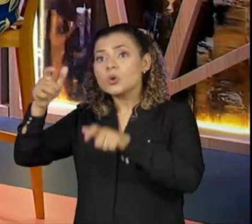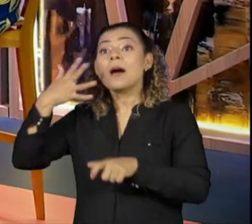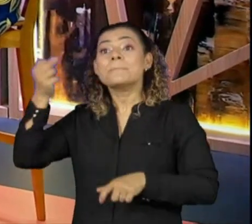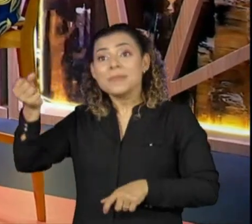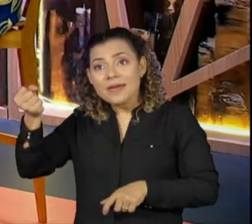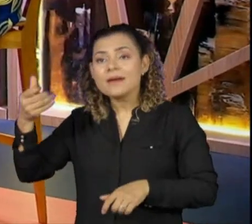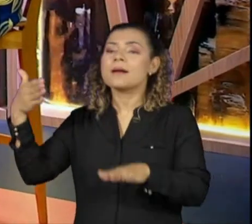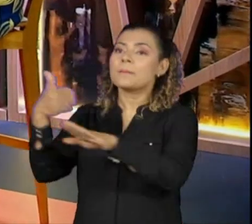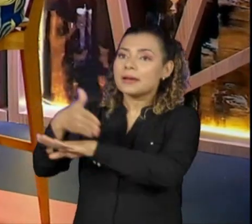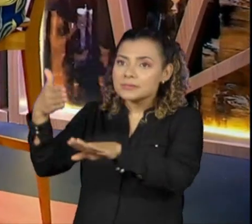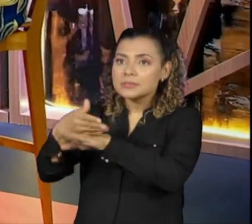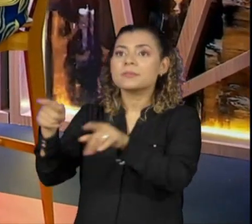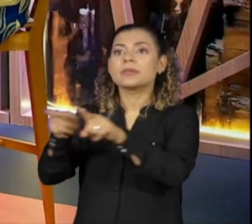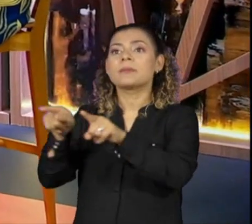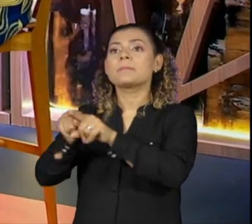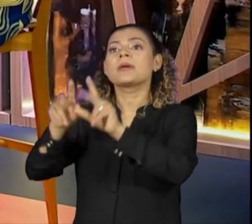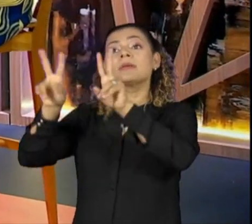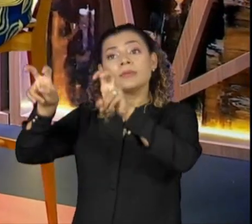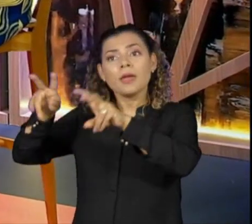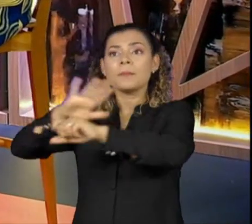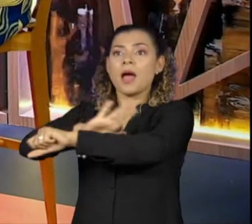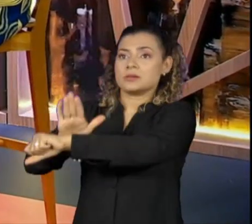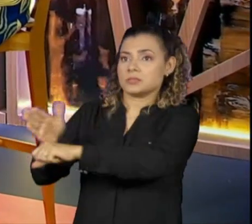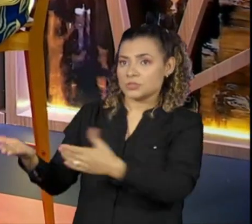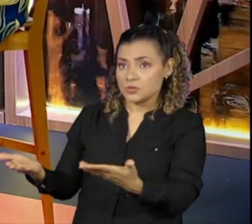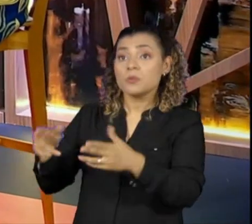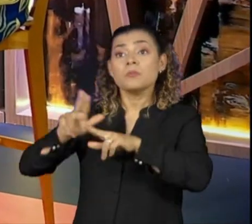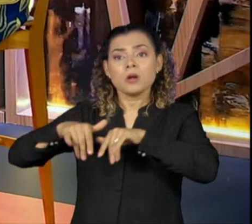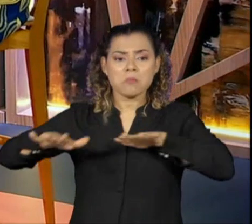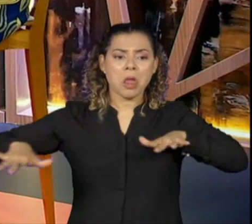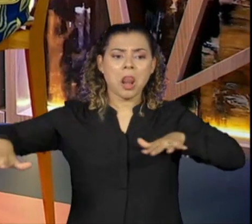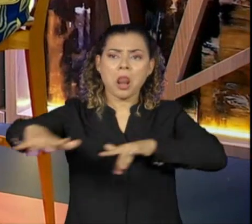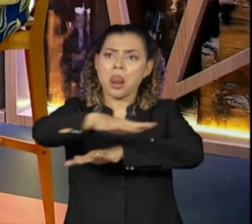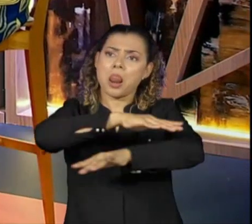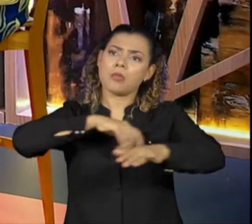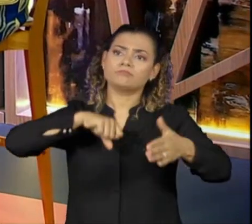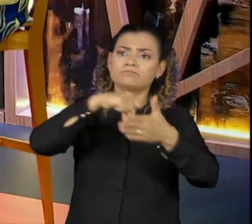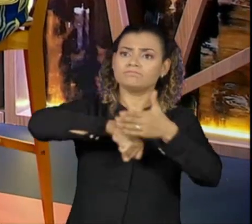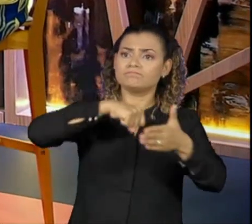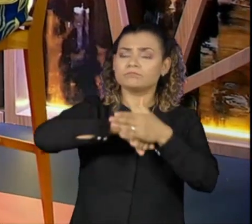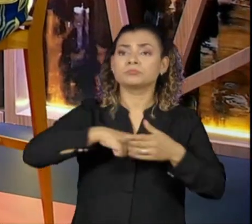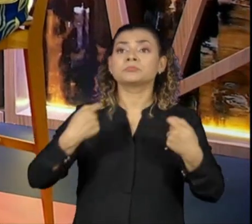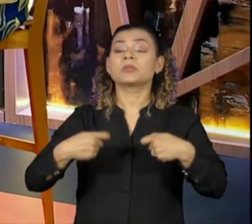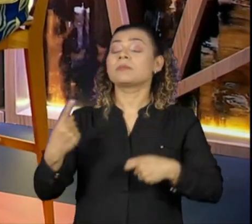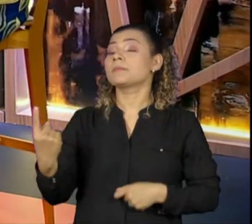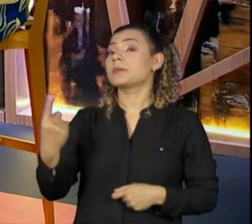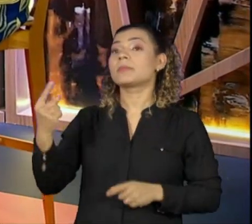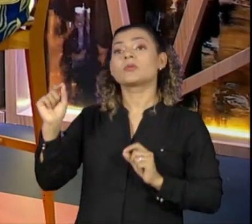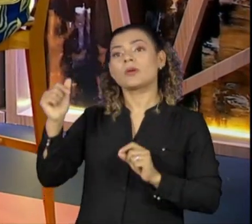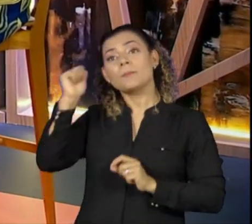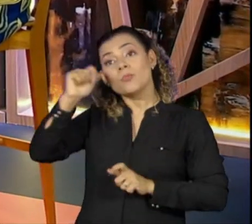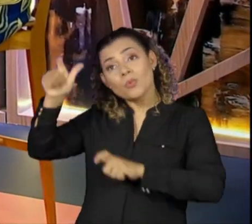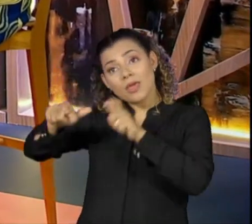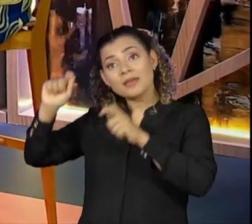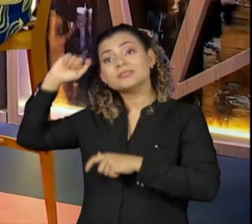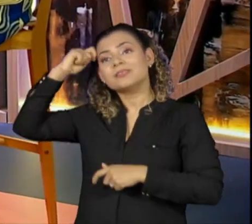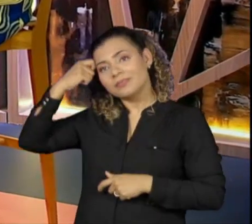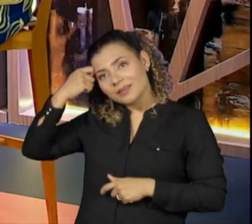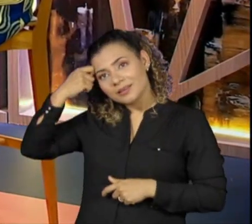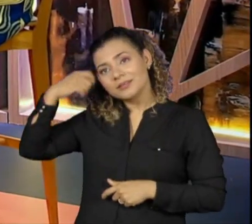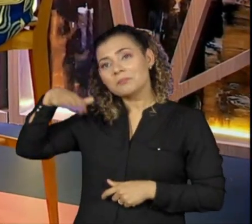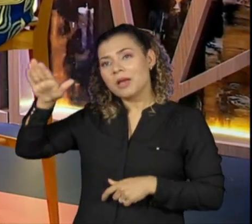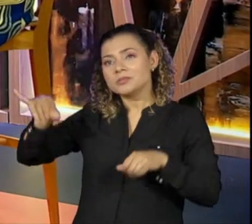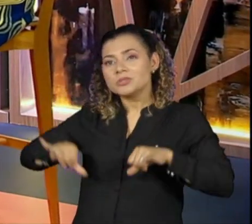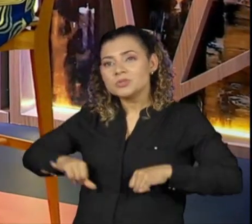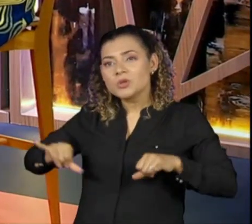luta, e especialmente os homens negros, porque a gente sabe que, em primeiro lugar, as mulheres negras são muito mais